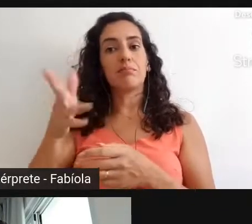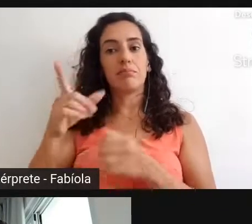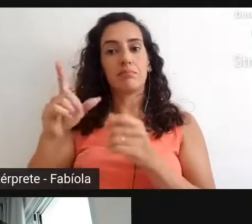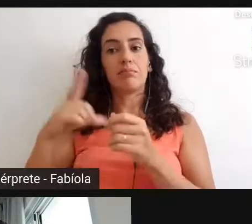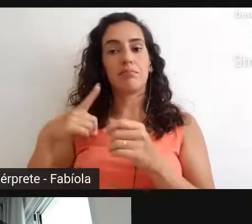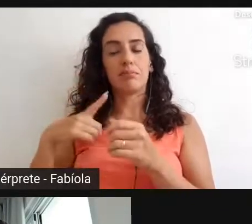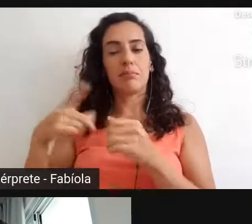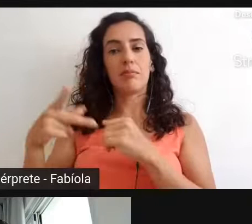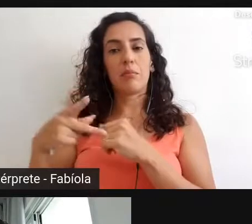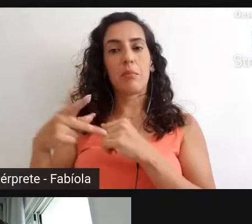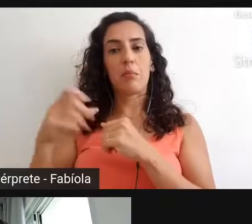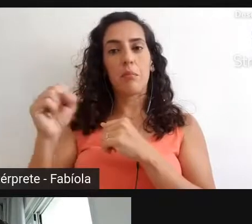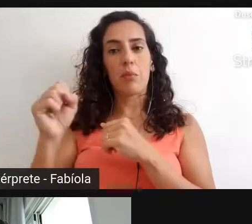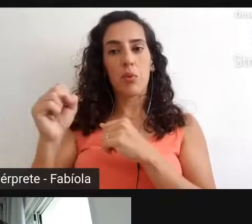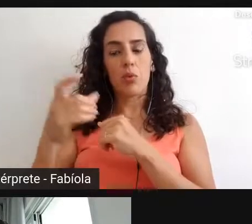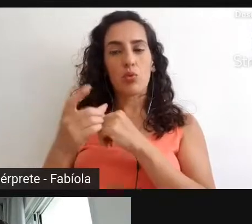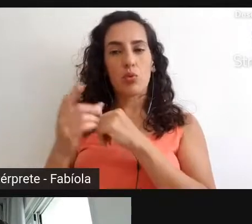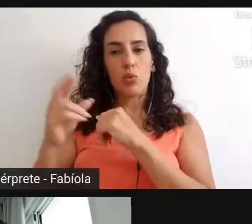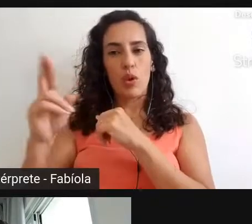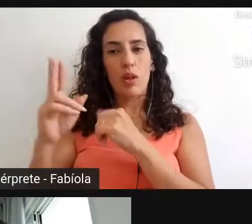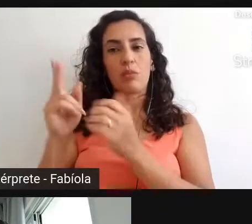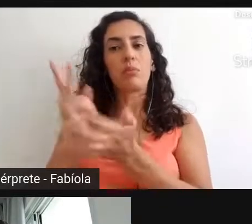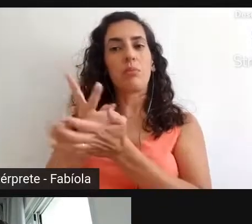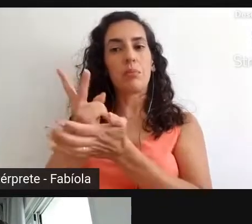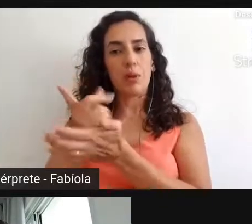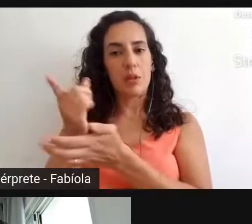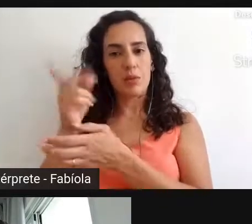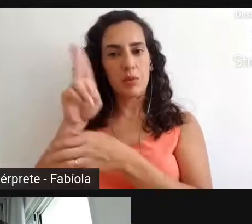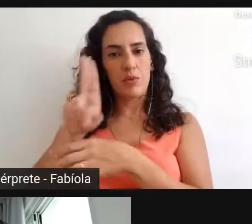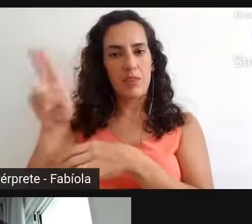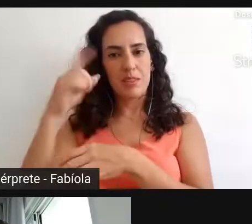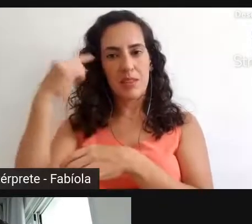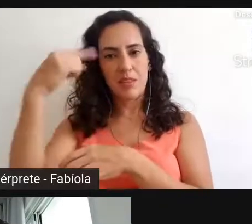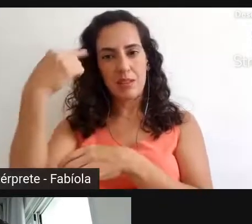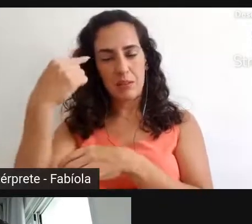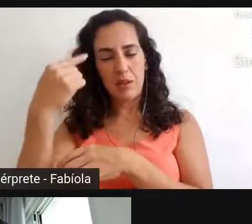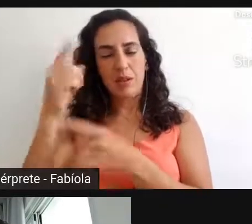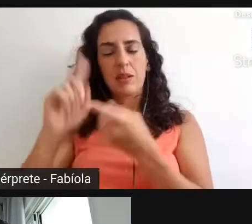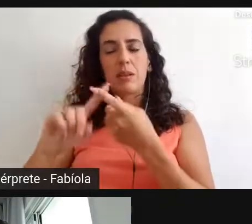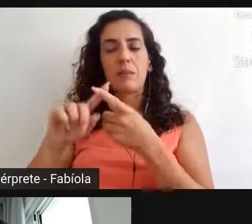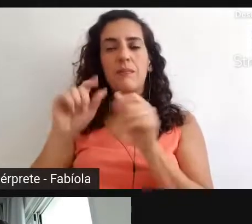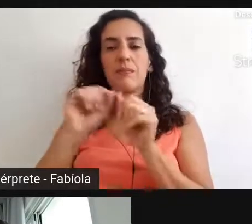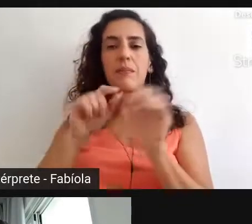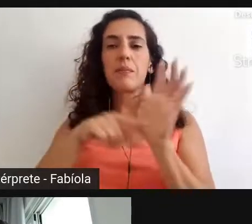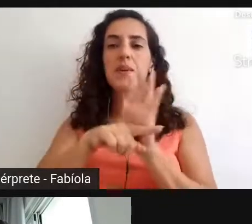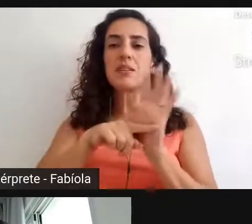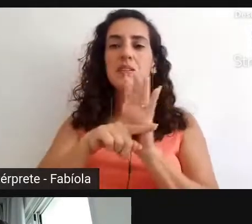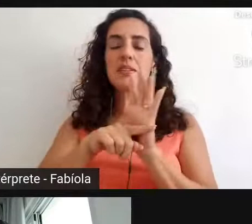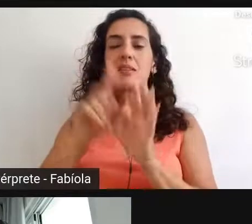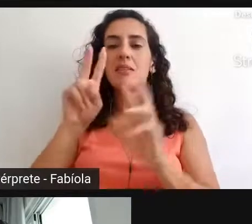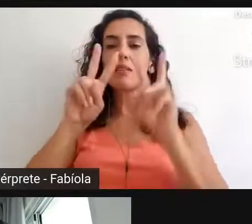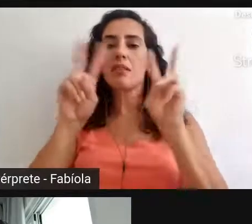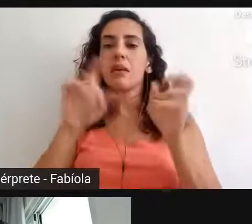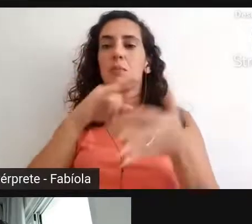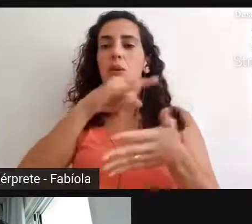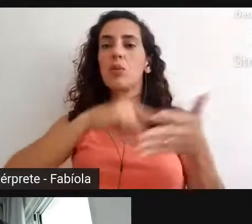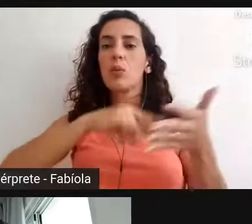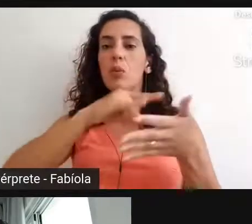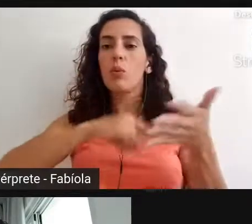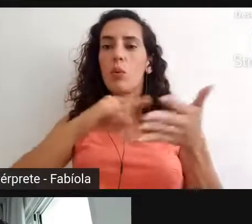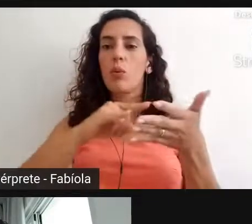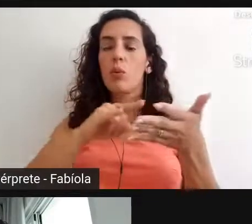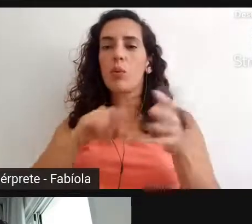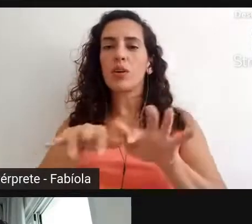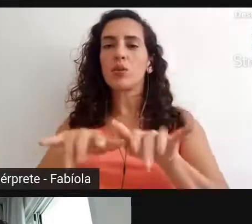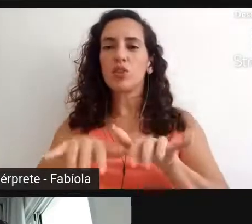também na Universidade de Salamanca e realizou pesquisas sobre documentos digitais, gestão e preservação digital, tópico